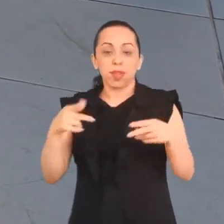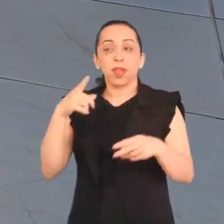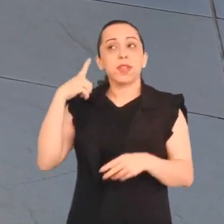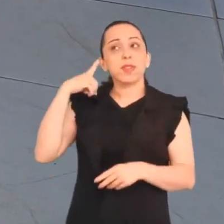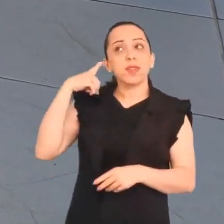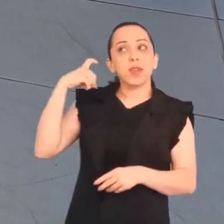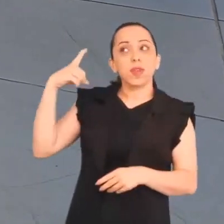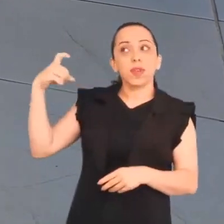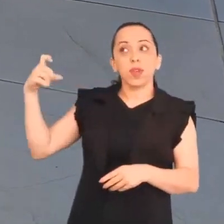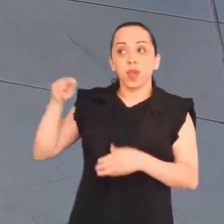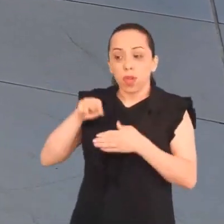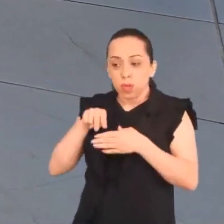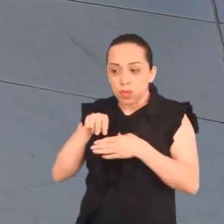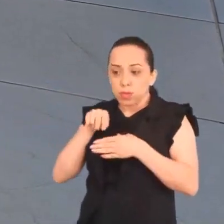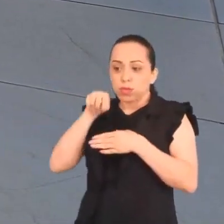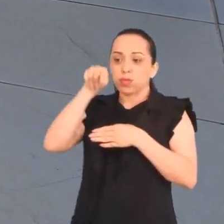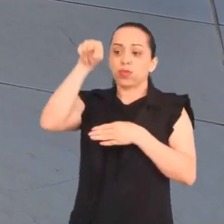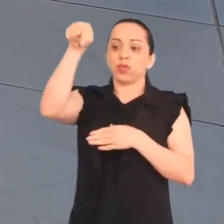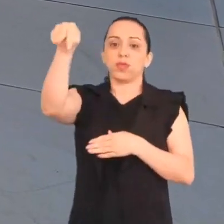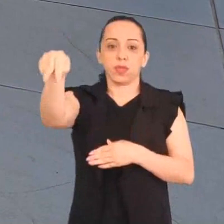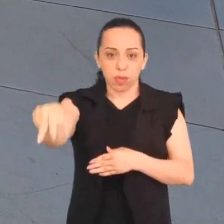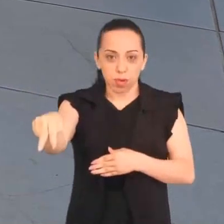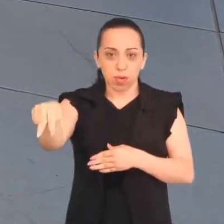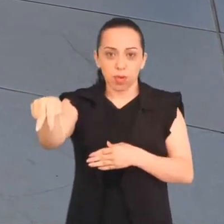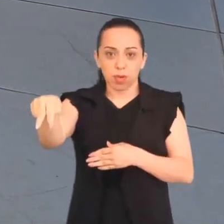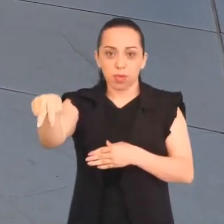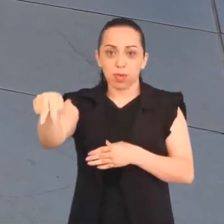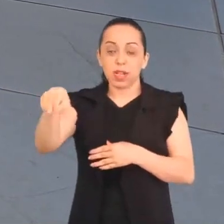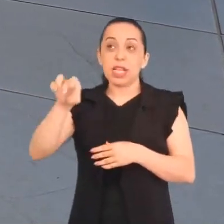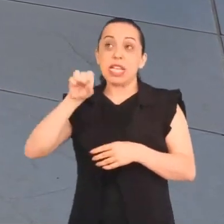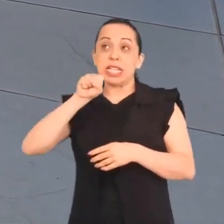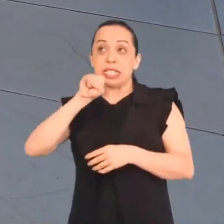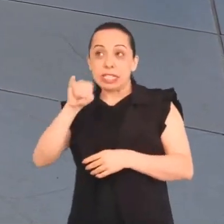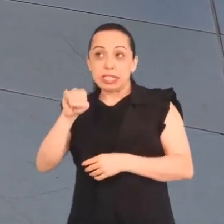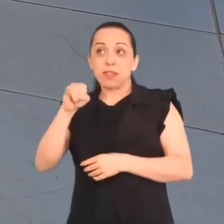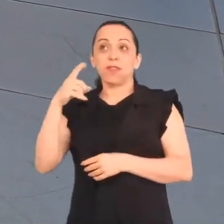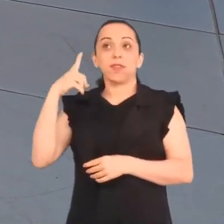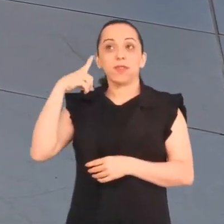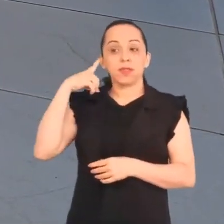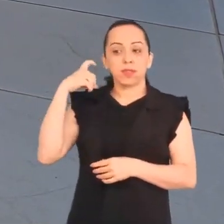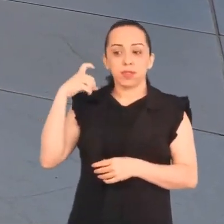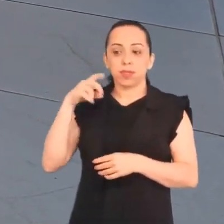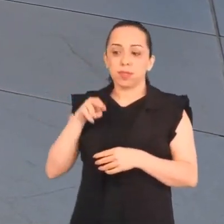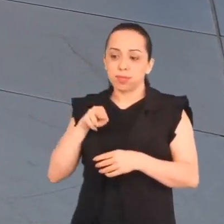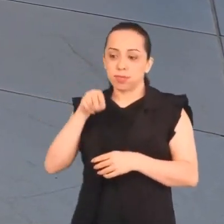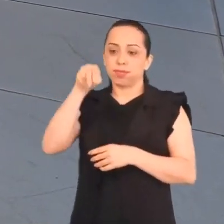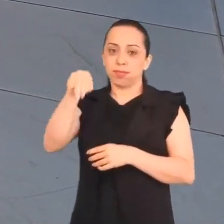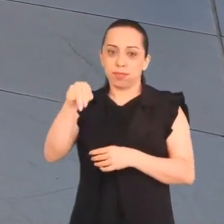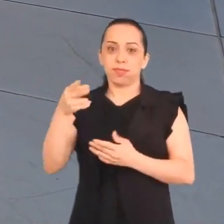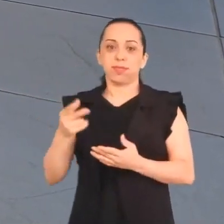Ao ouvir um som longo, você deverá saltar até uma linha longa que está no chão.